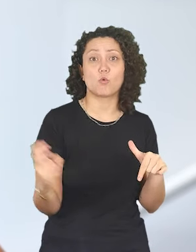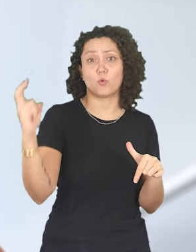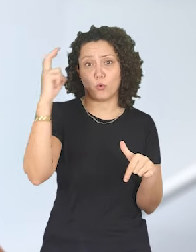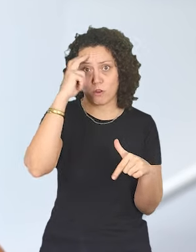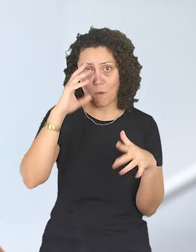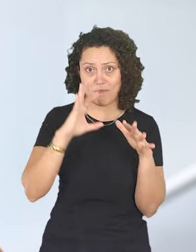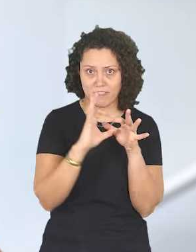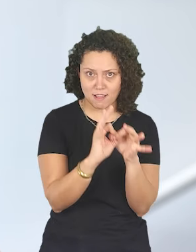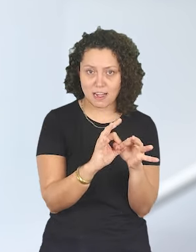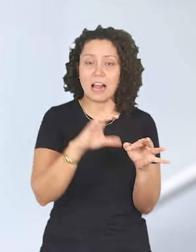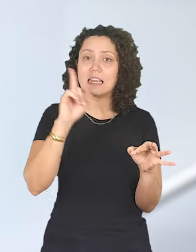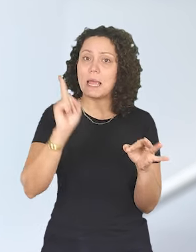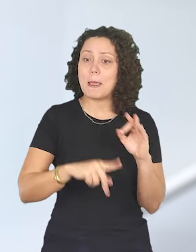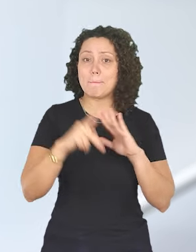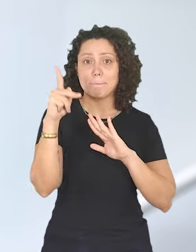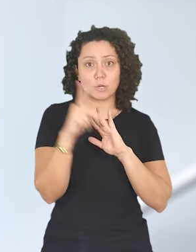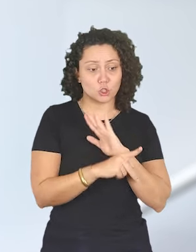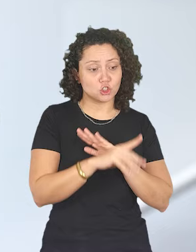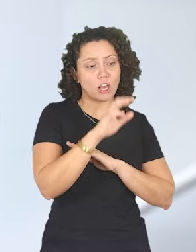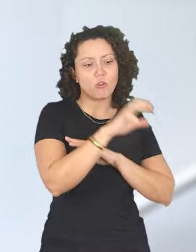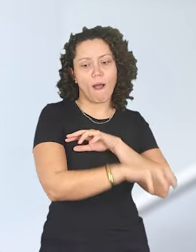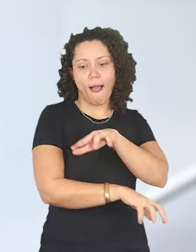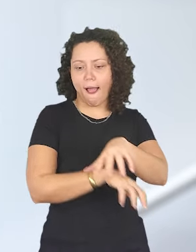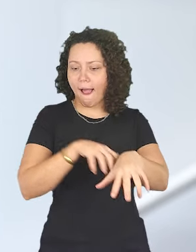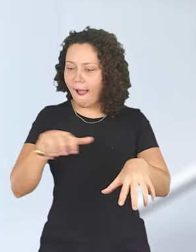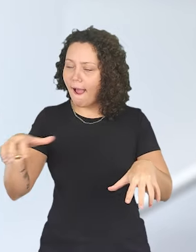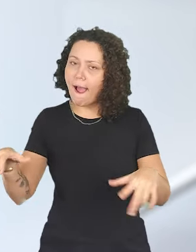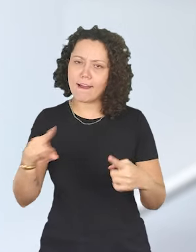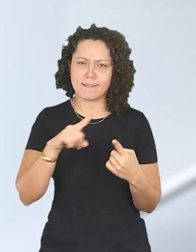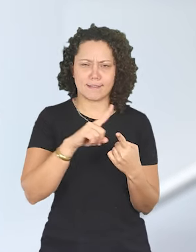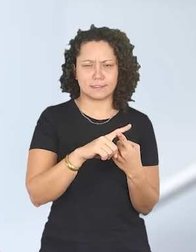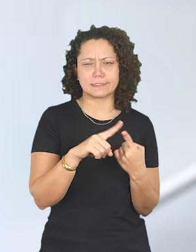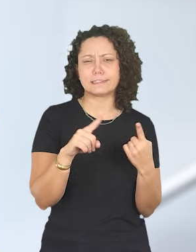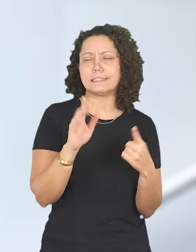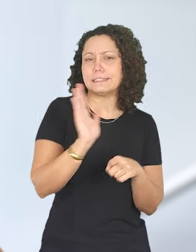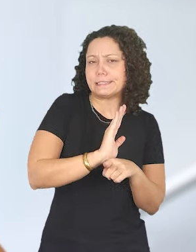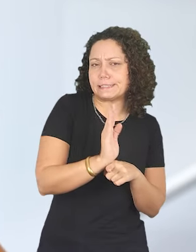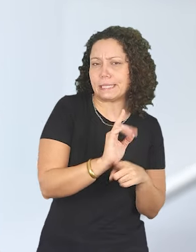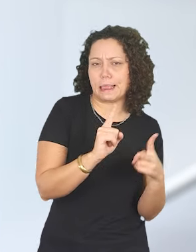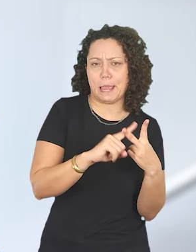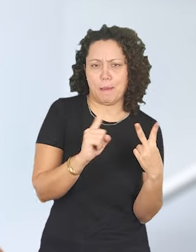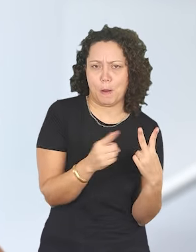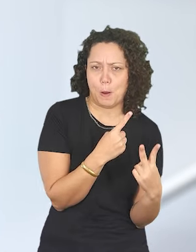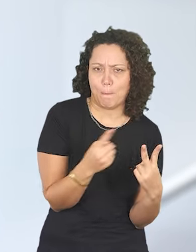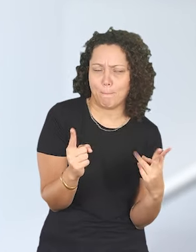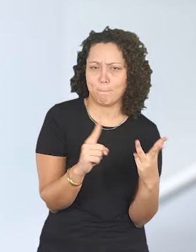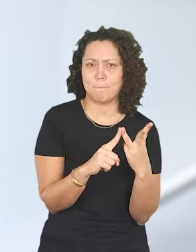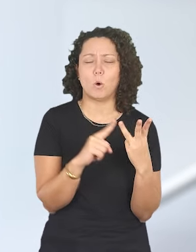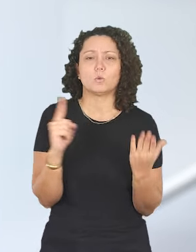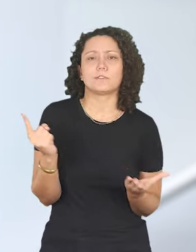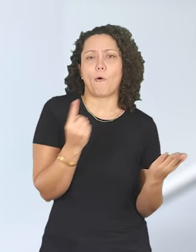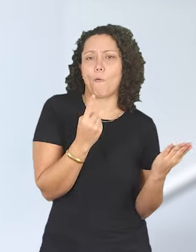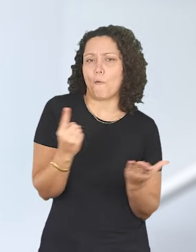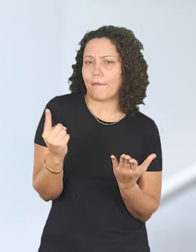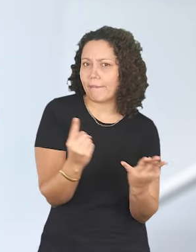Integrada, que eram projetos de todas as áreas, exposições, cinema, música, bandas,